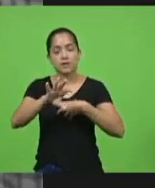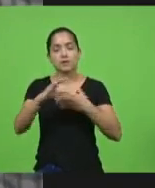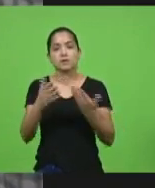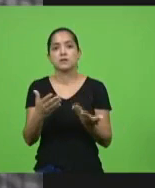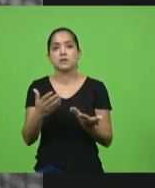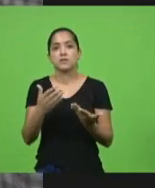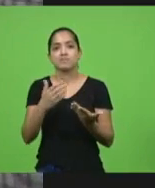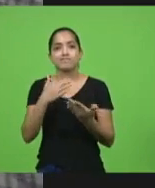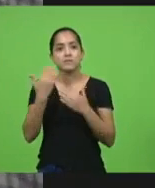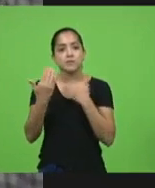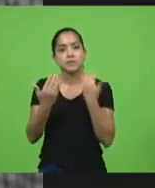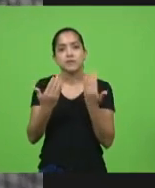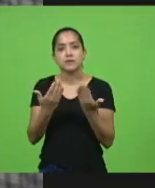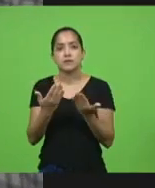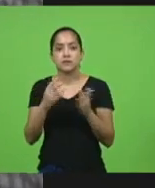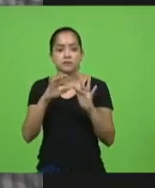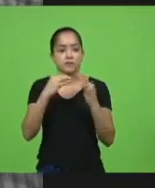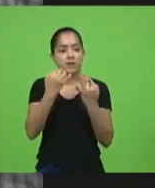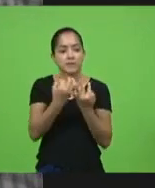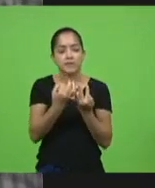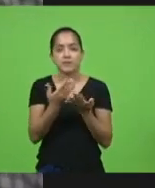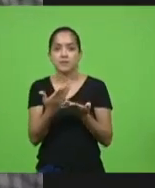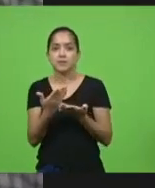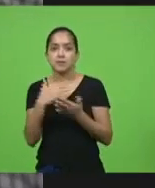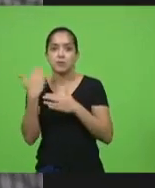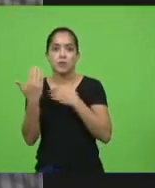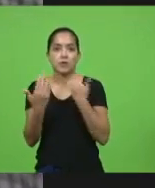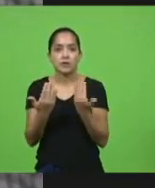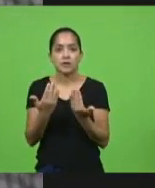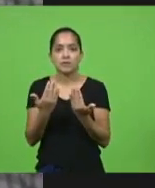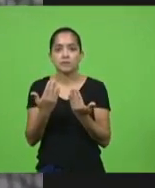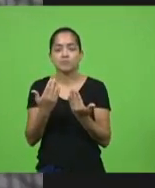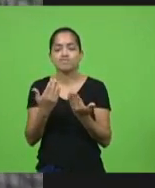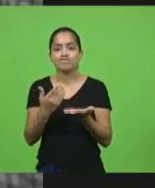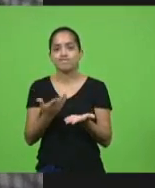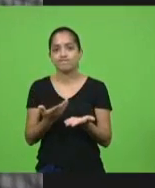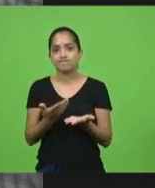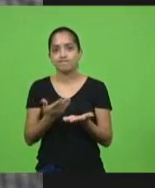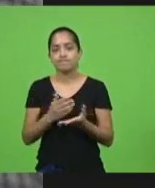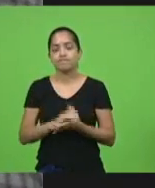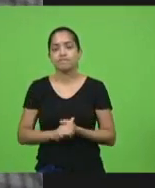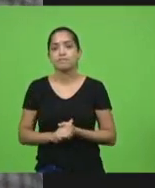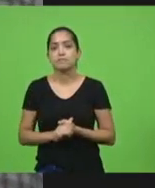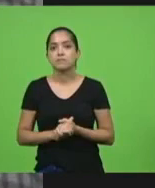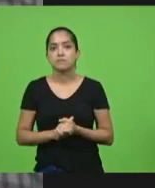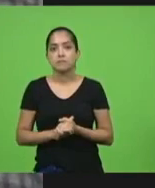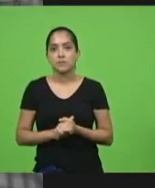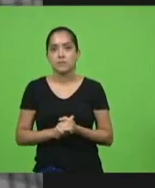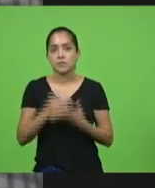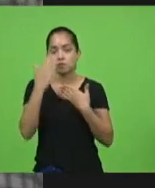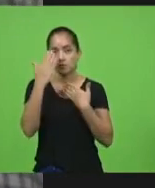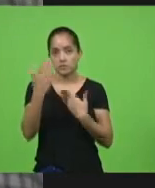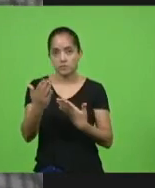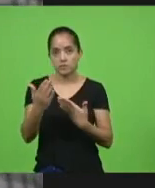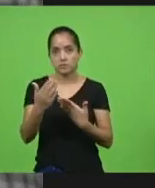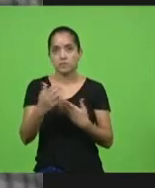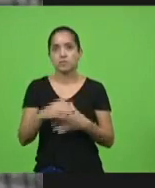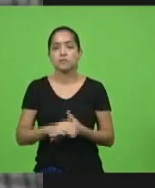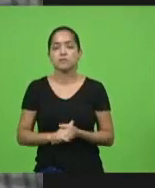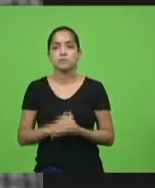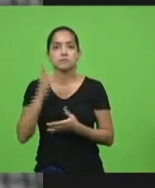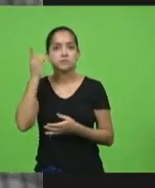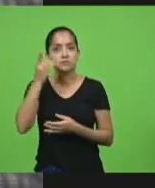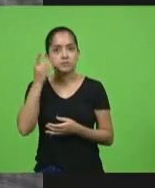os seus familiares e que não puderam nem se despedir deles. Obrigado, deputado Kennedy, obrigado, senhores